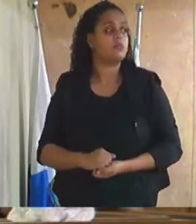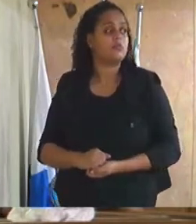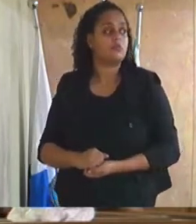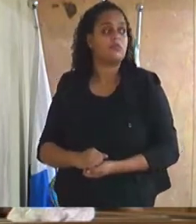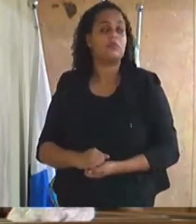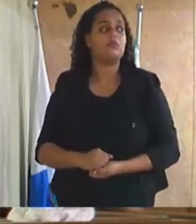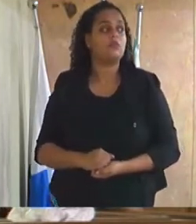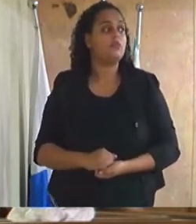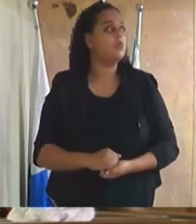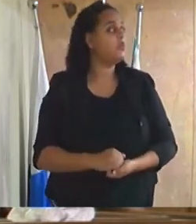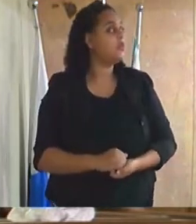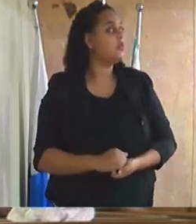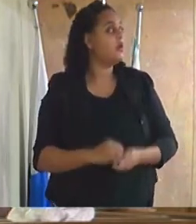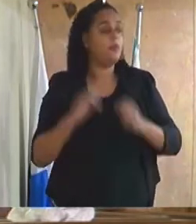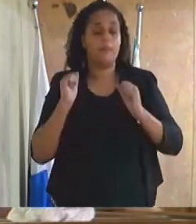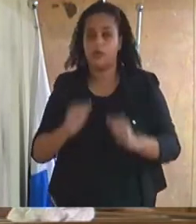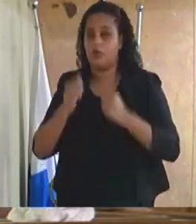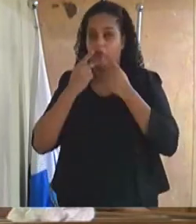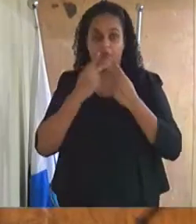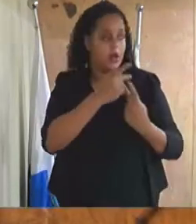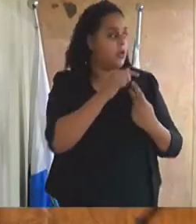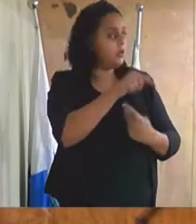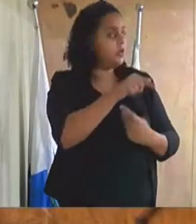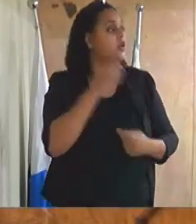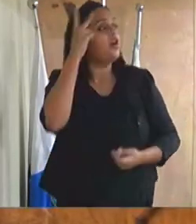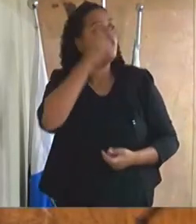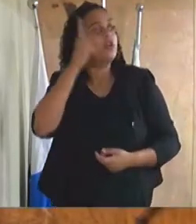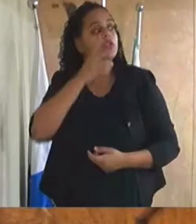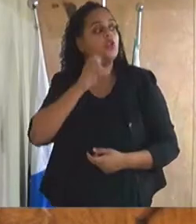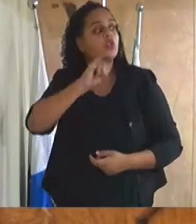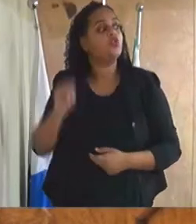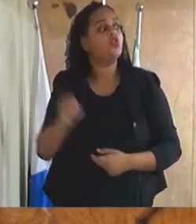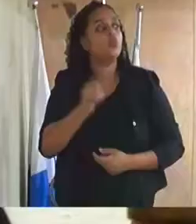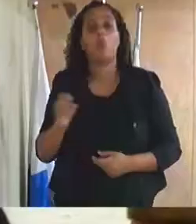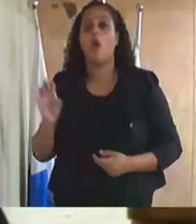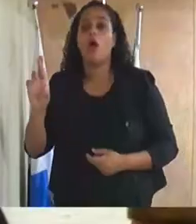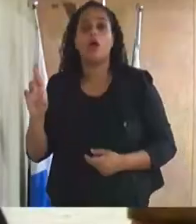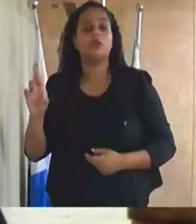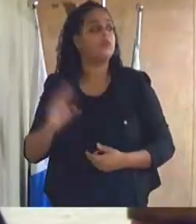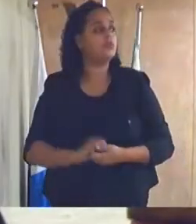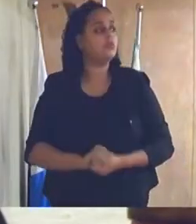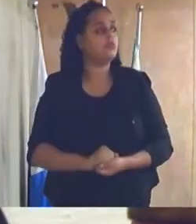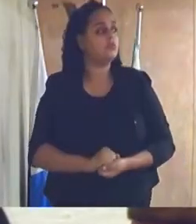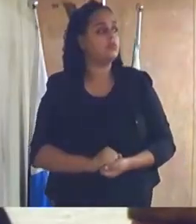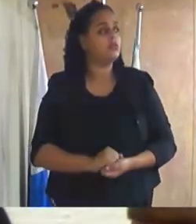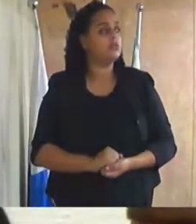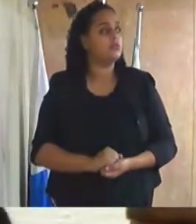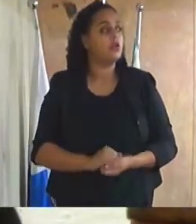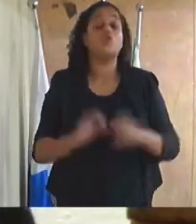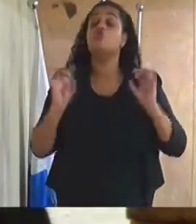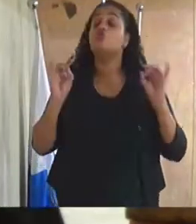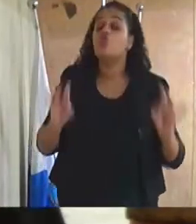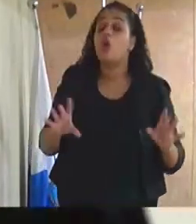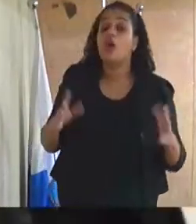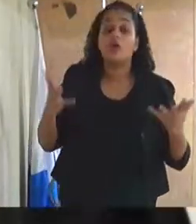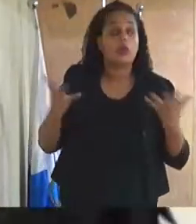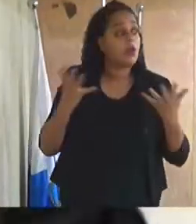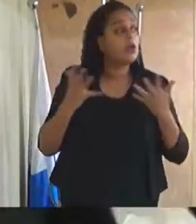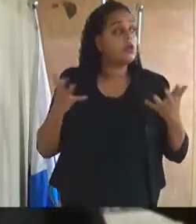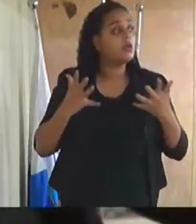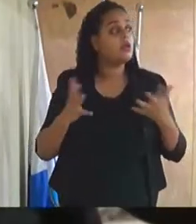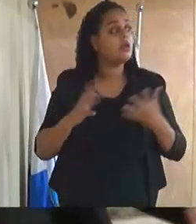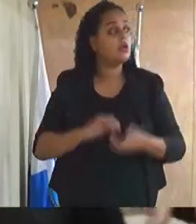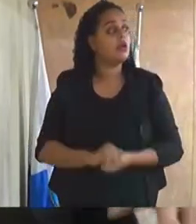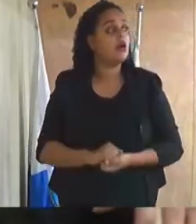eu só queria eu só queria eu nem questionei nem falei